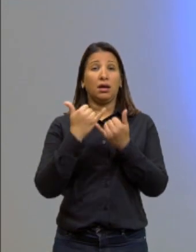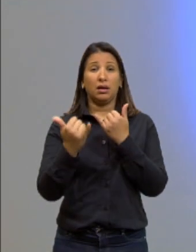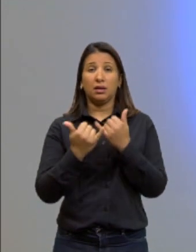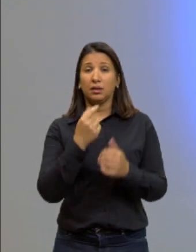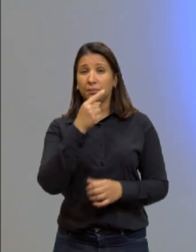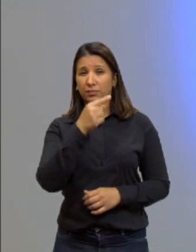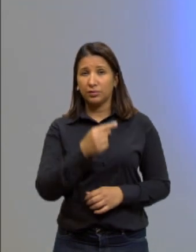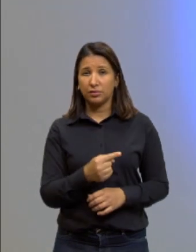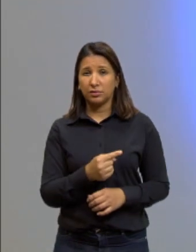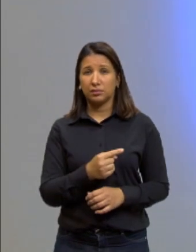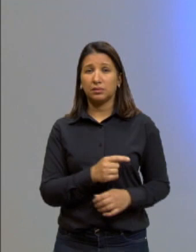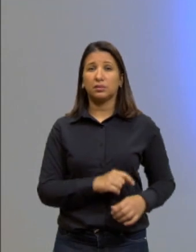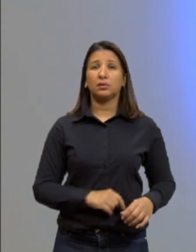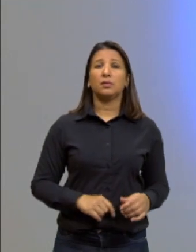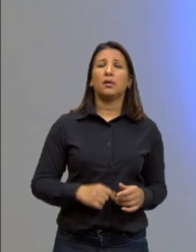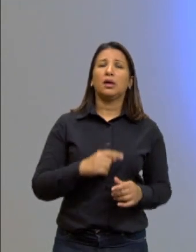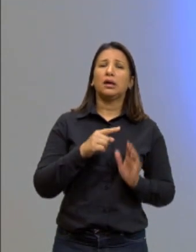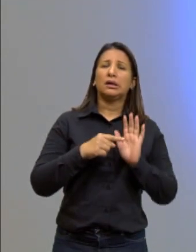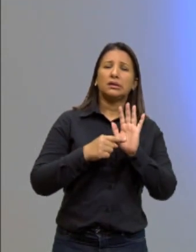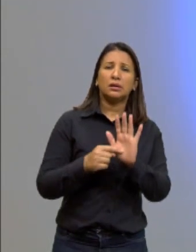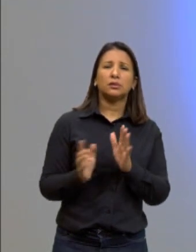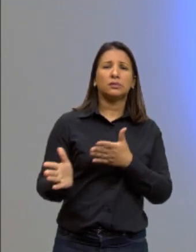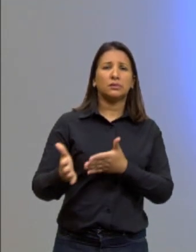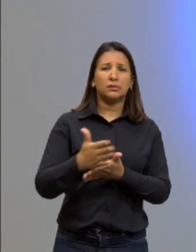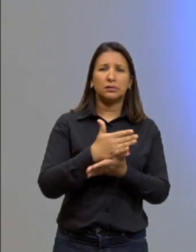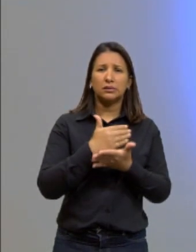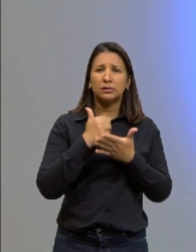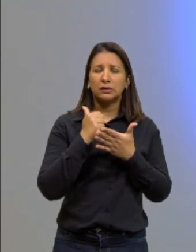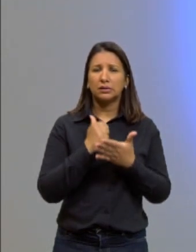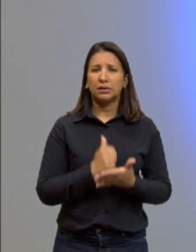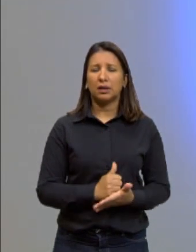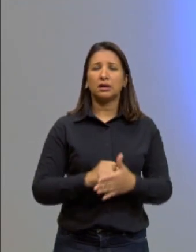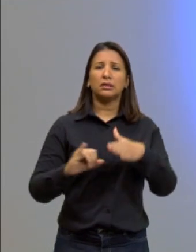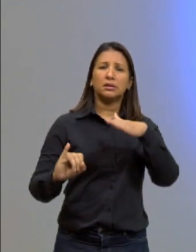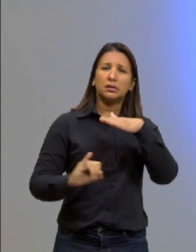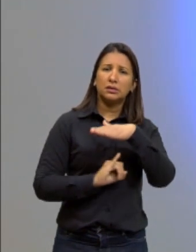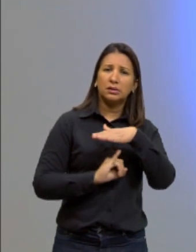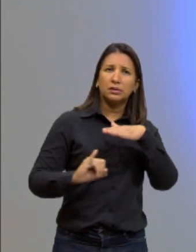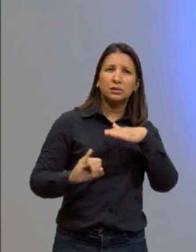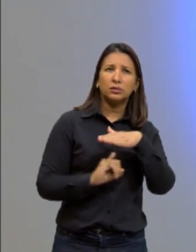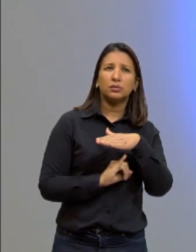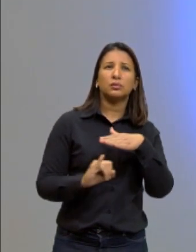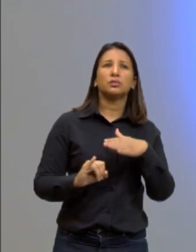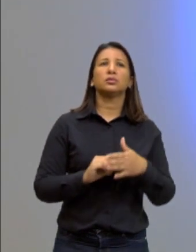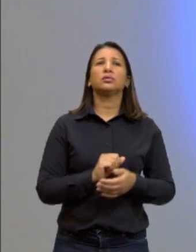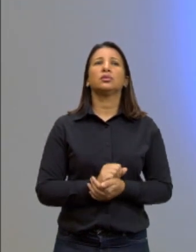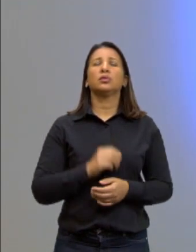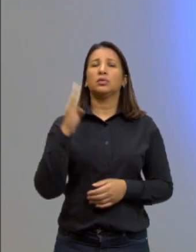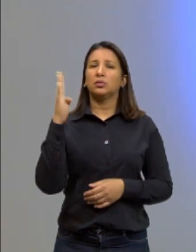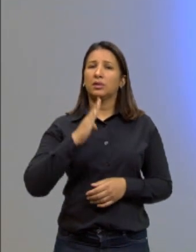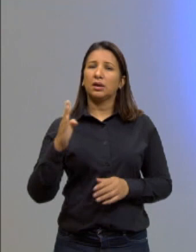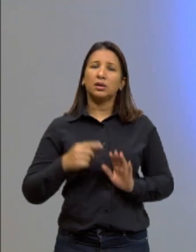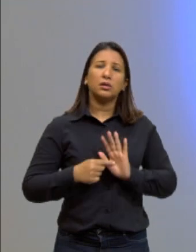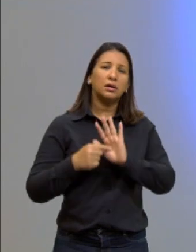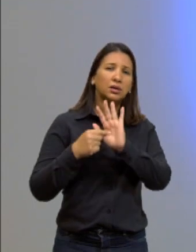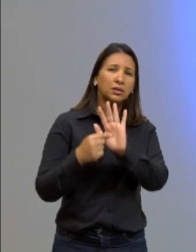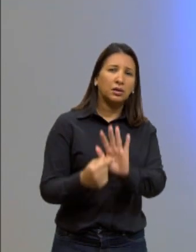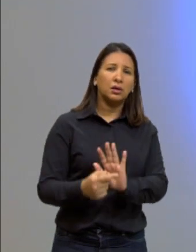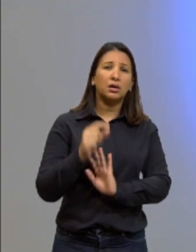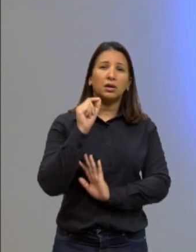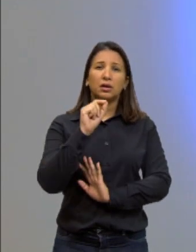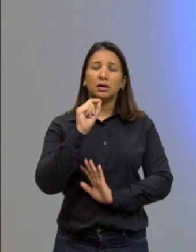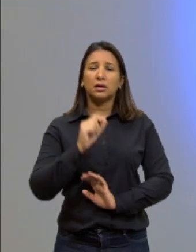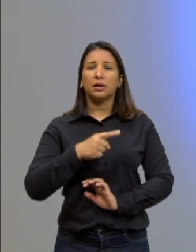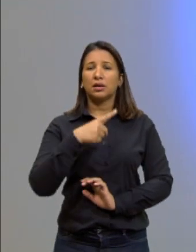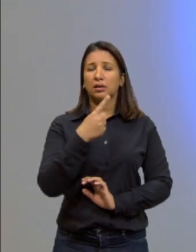disso estão os dados do Instituto Trata Brasil, os quais mostram que